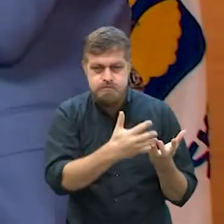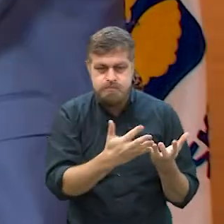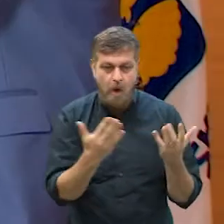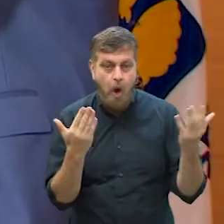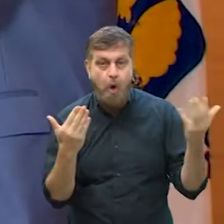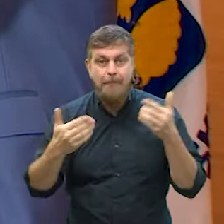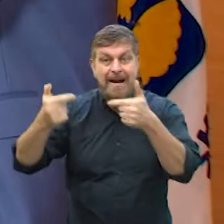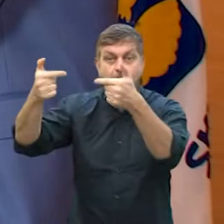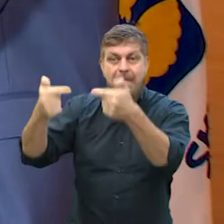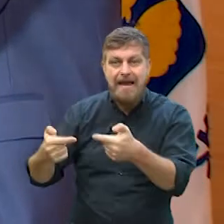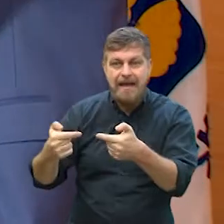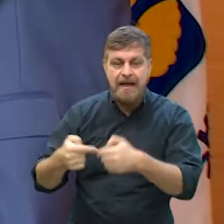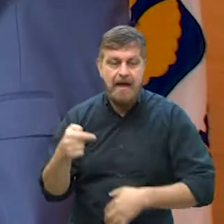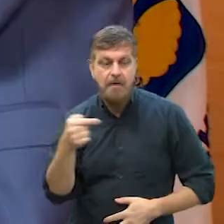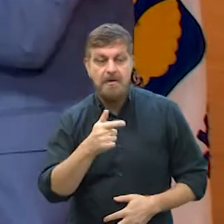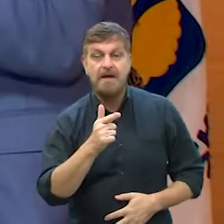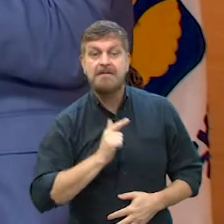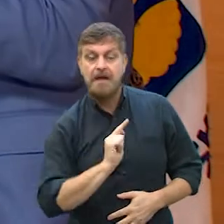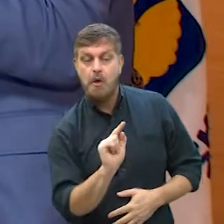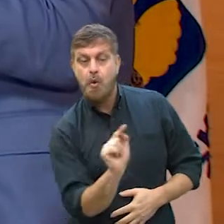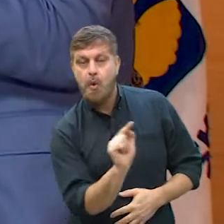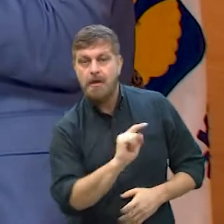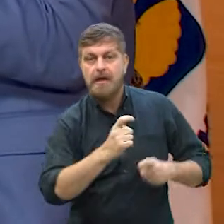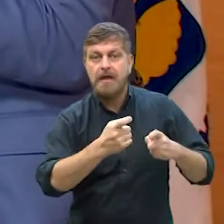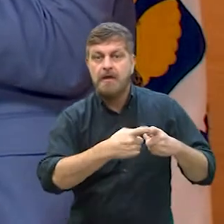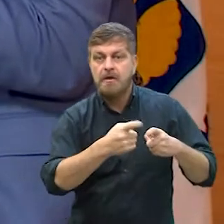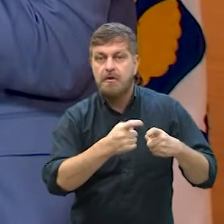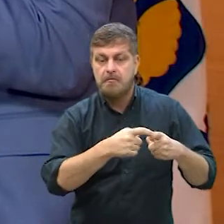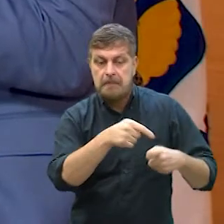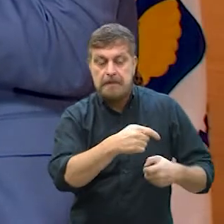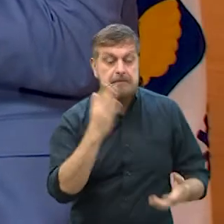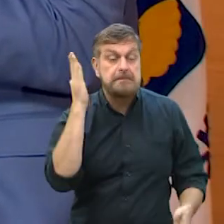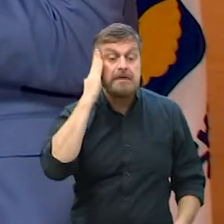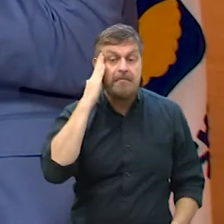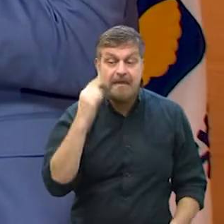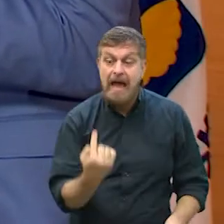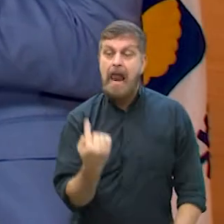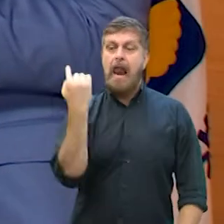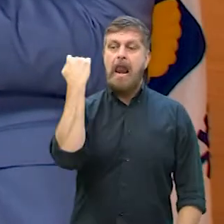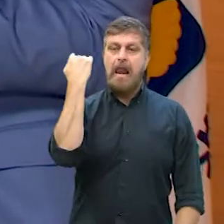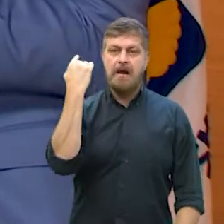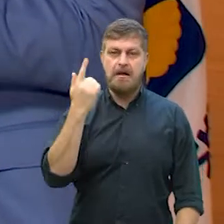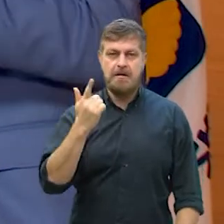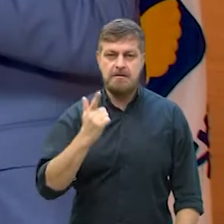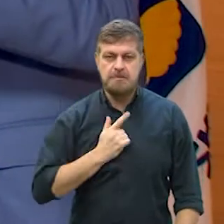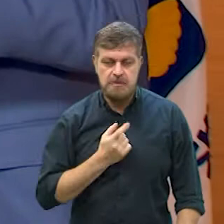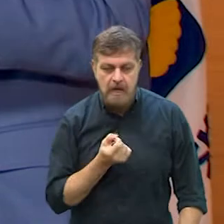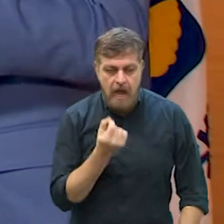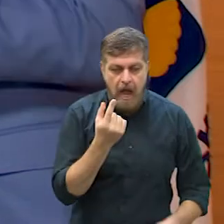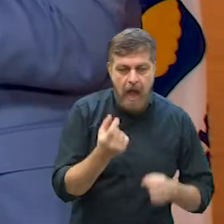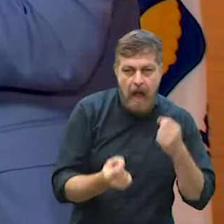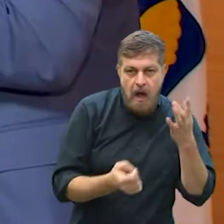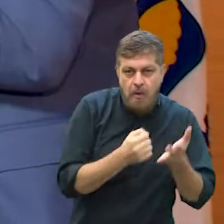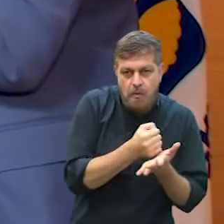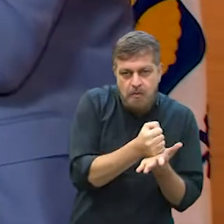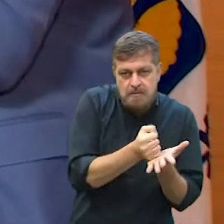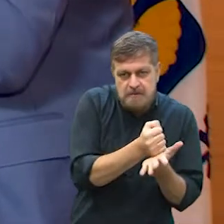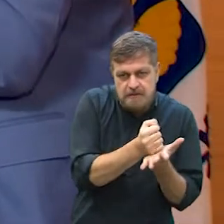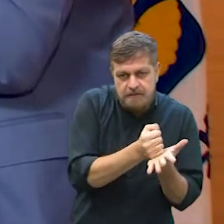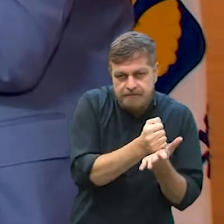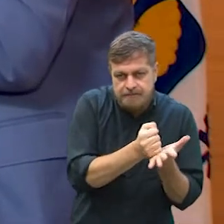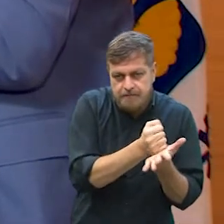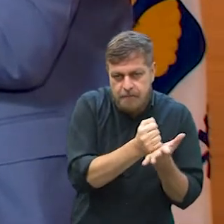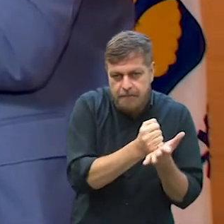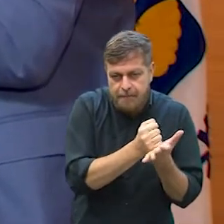para-se a uma guerra. O que você dispõe? O os médicos dispõem? Eles dispõem de alguns tipos de